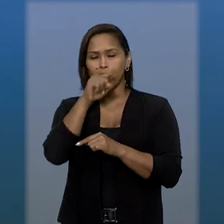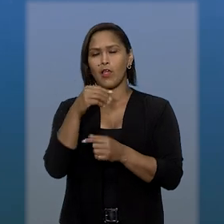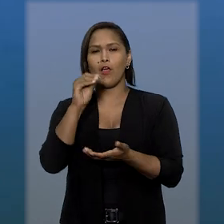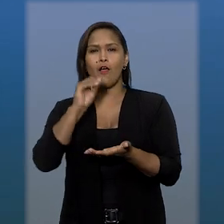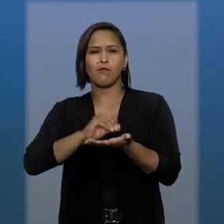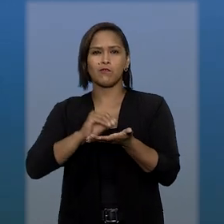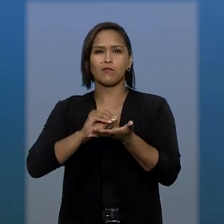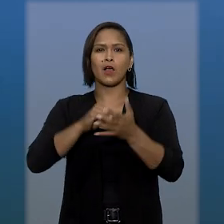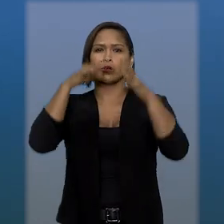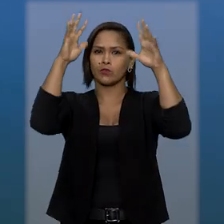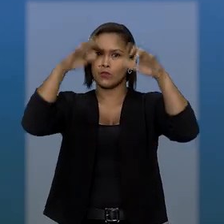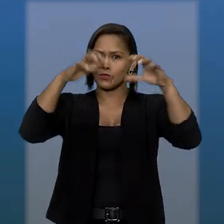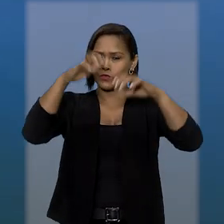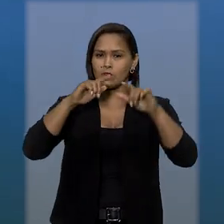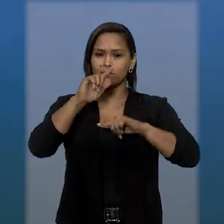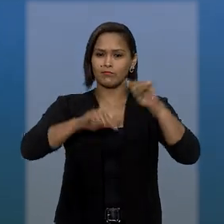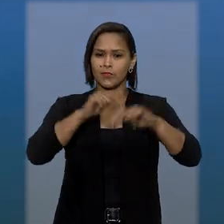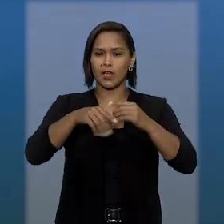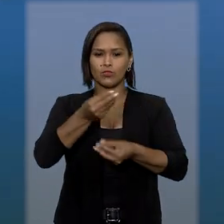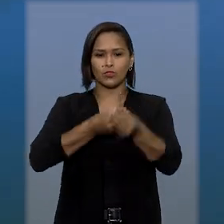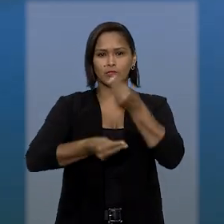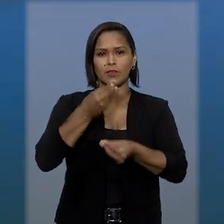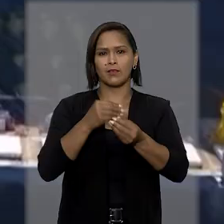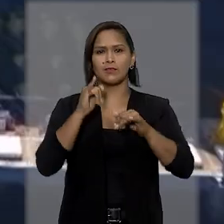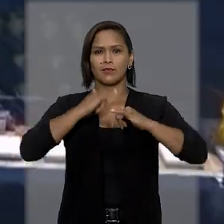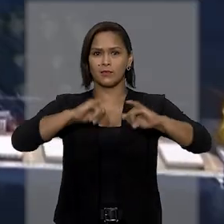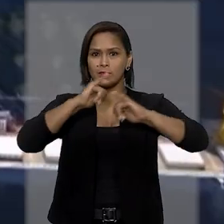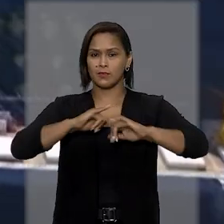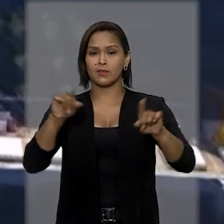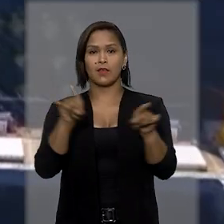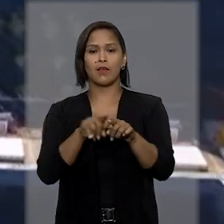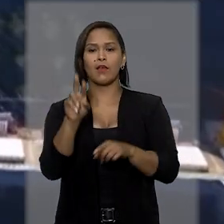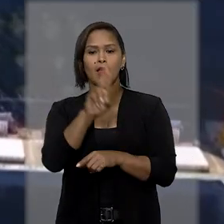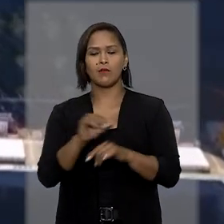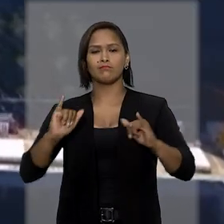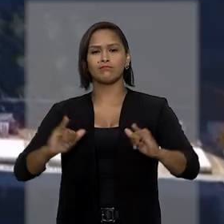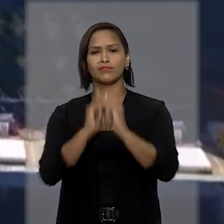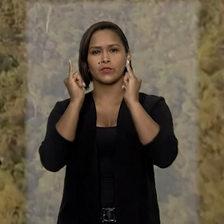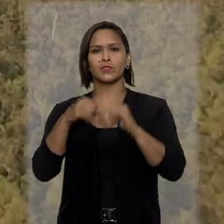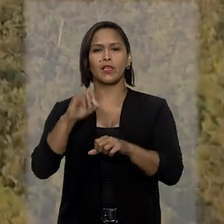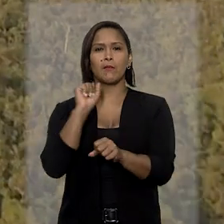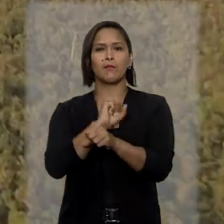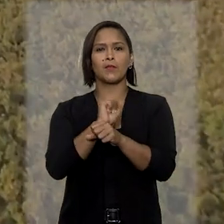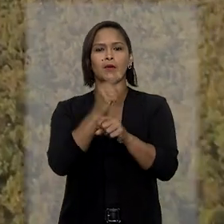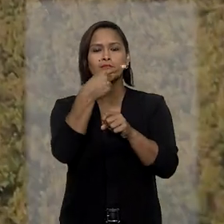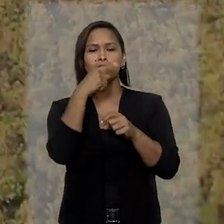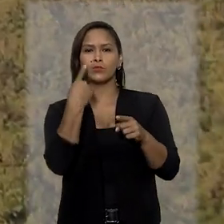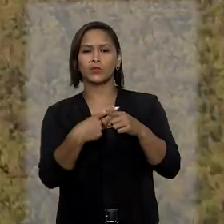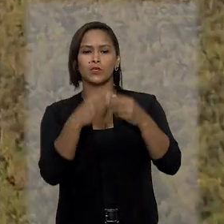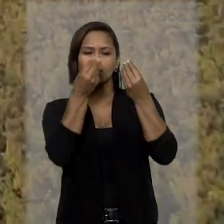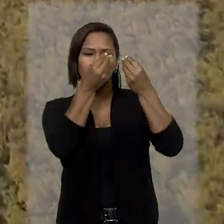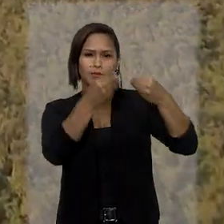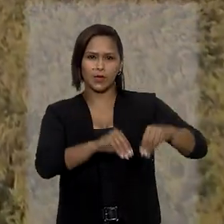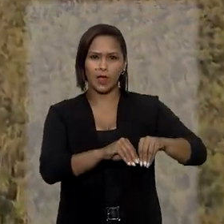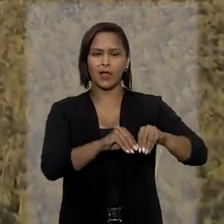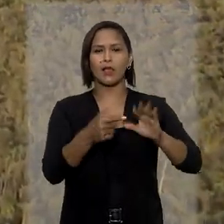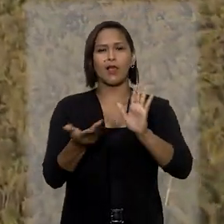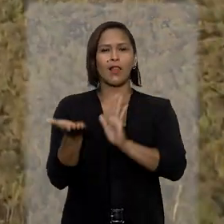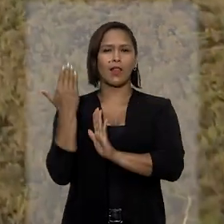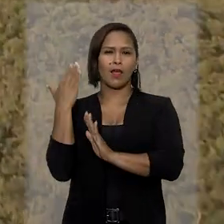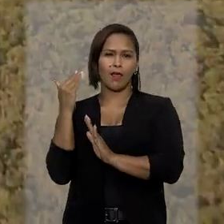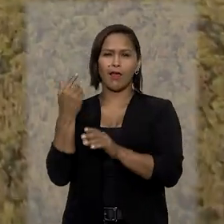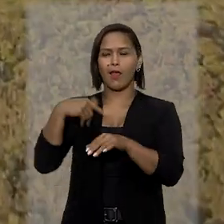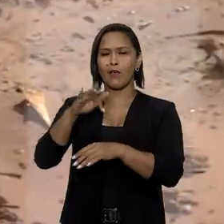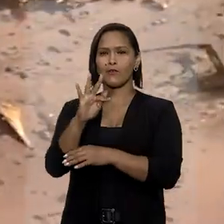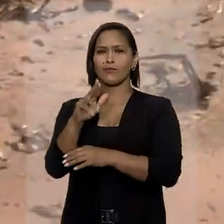de escassez de chuvas para atividade de geração de energia. A usina está inoperante pelos danos causados com o rompimento da